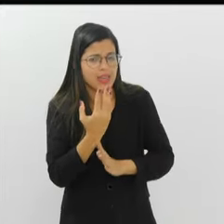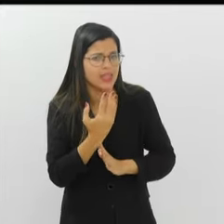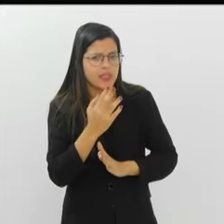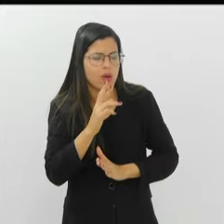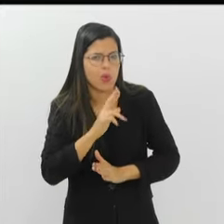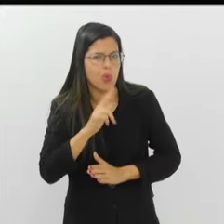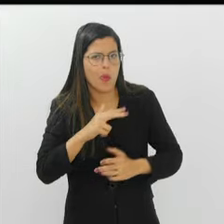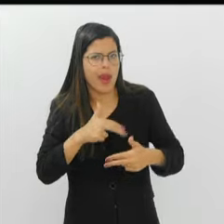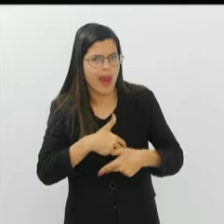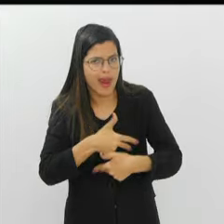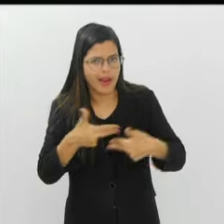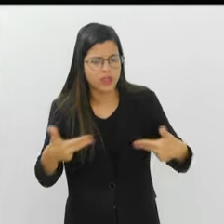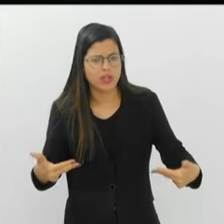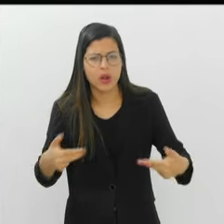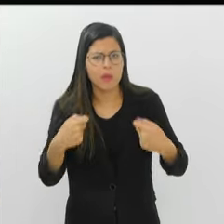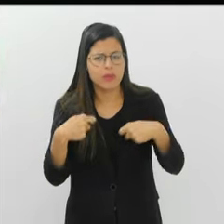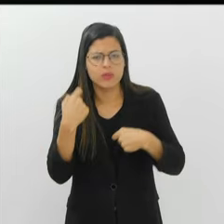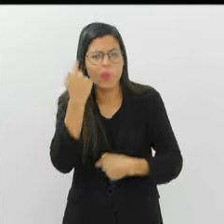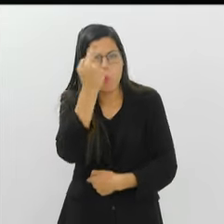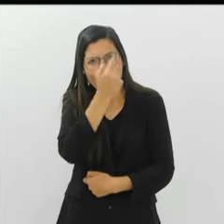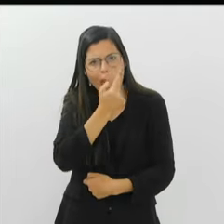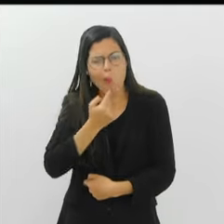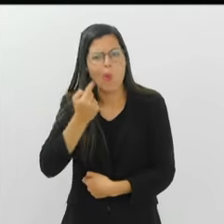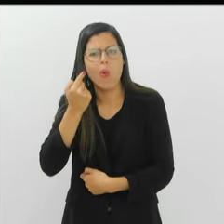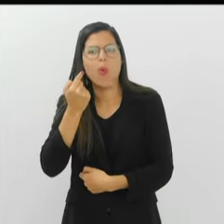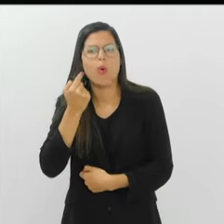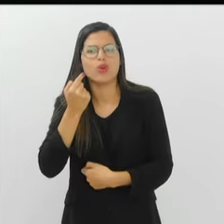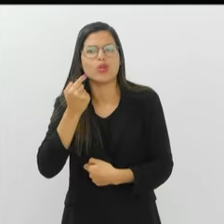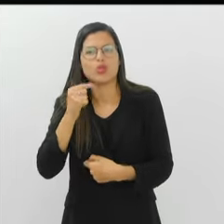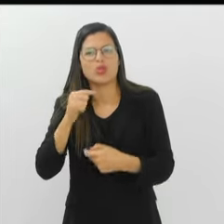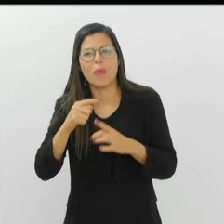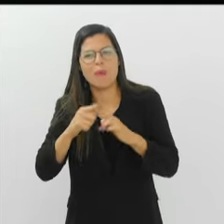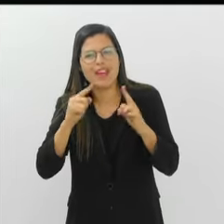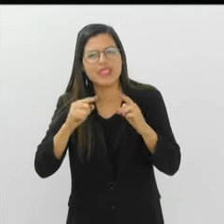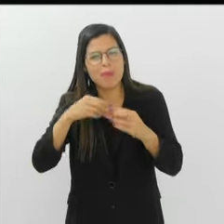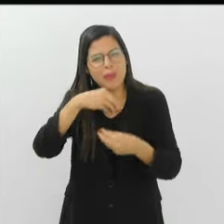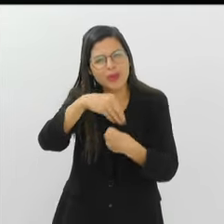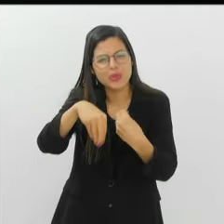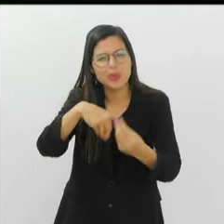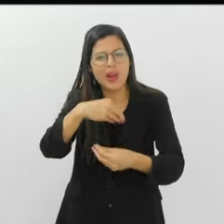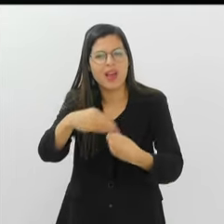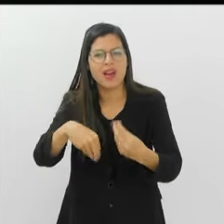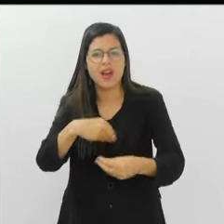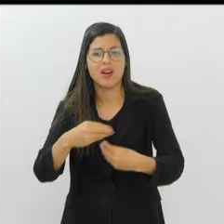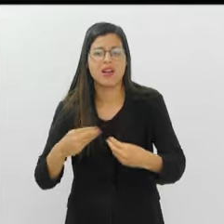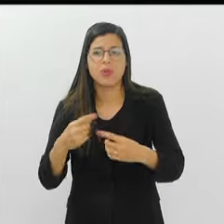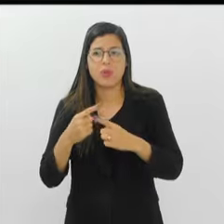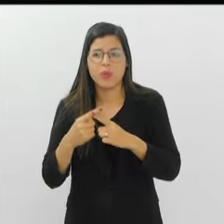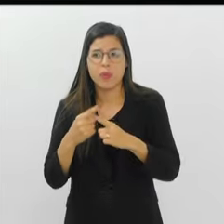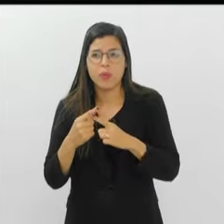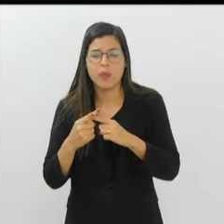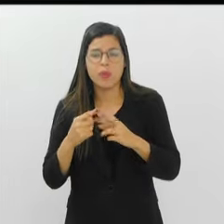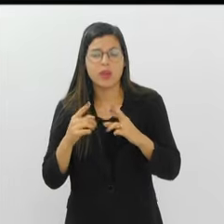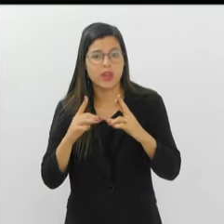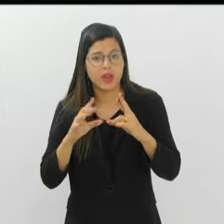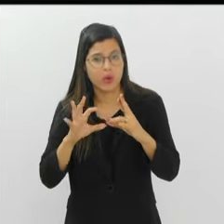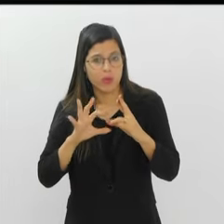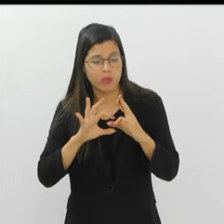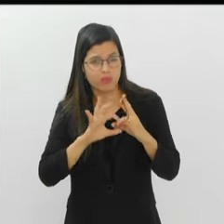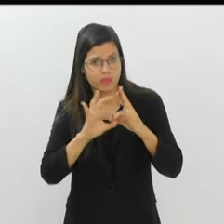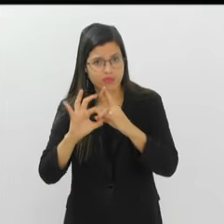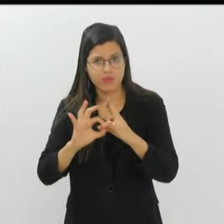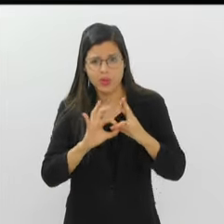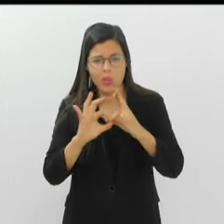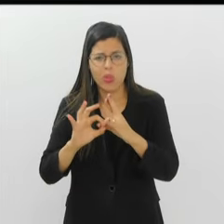étnica. Eu preciso de um rosto mais generalizado, porque o ecumenismo, ele não entra num grau de